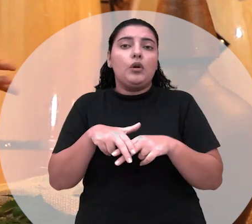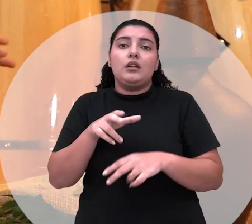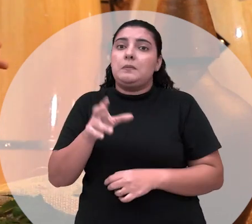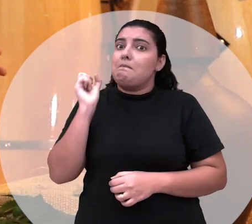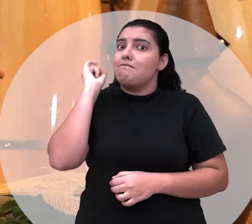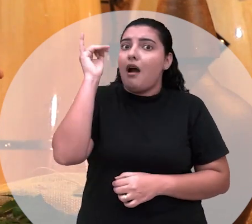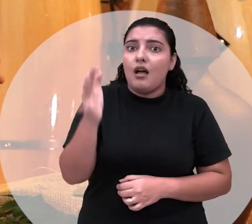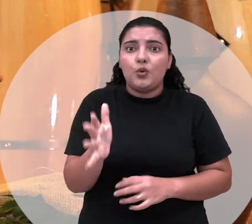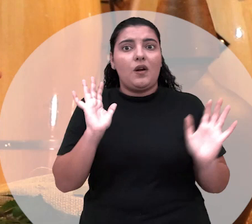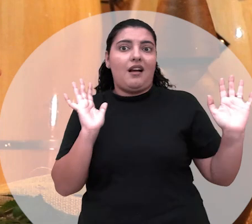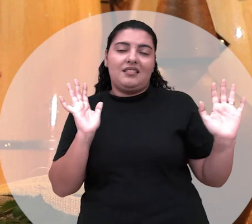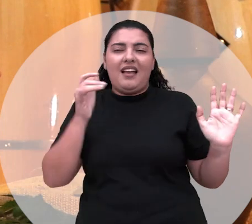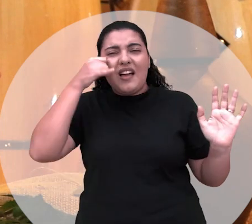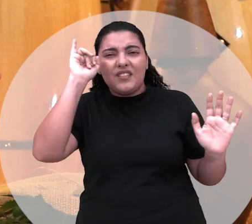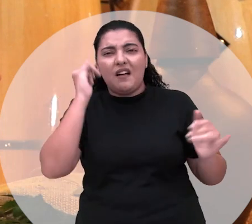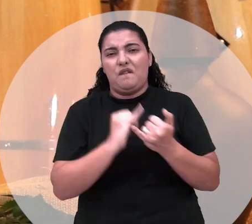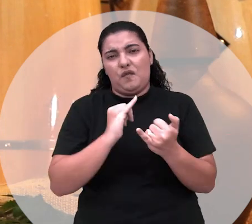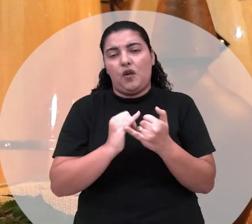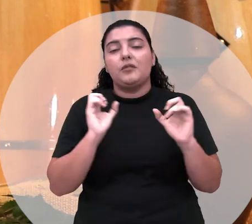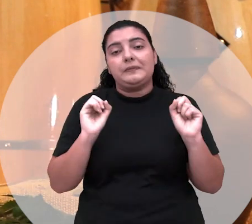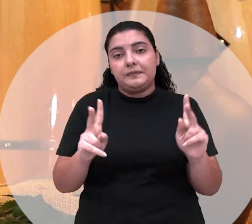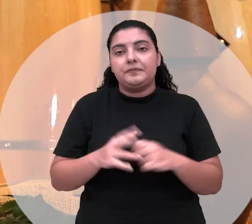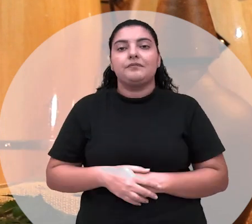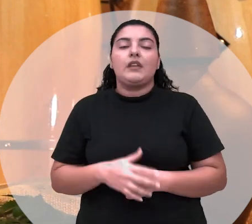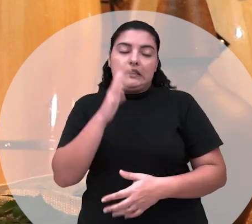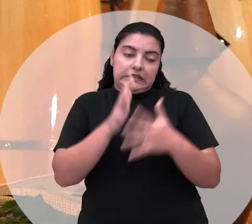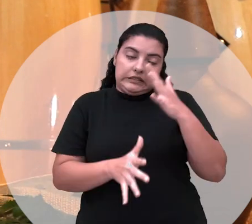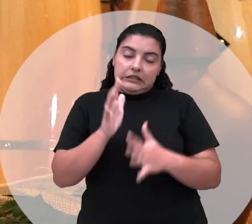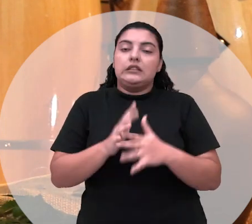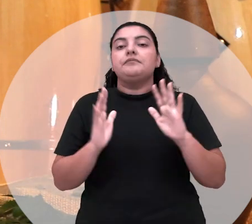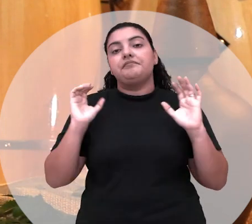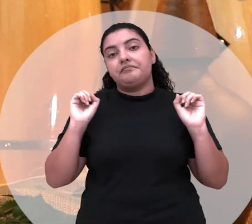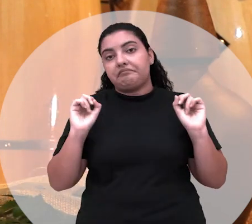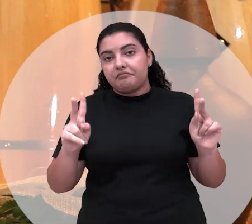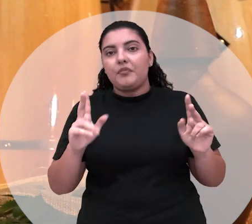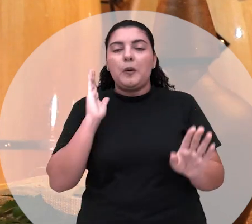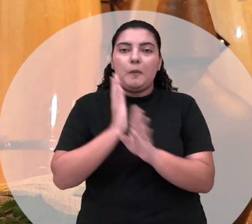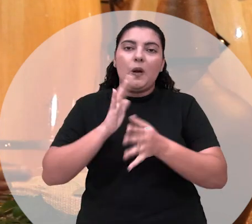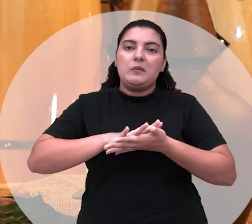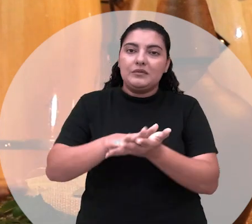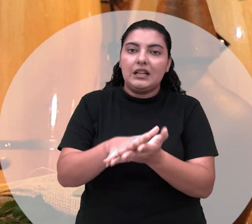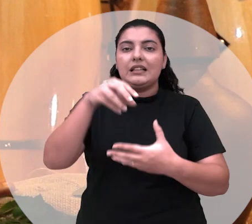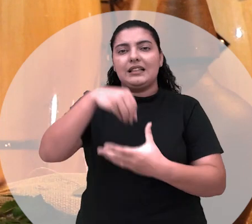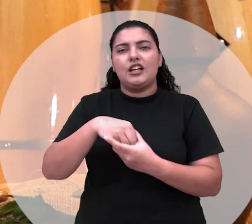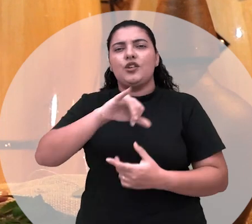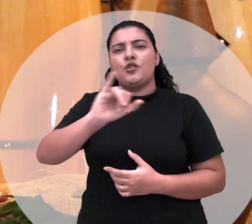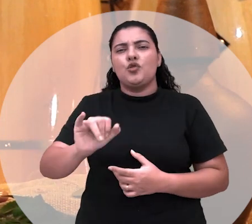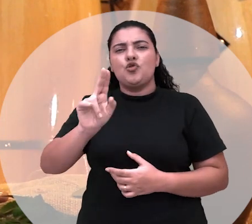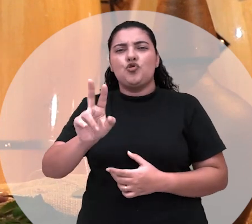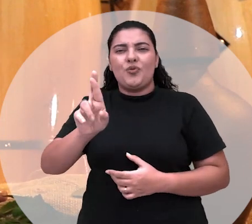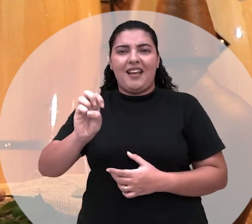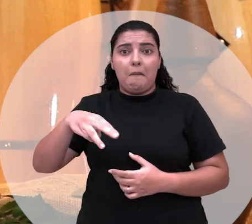madrugada, a mudança da madrugada. Então, é complicado. Então eu enfrentei esse preconceito dentro da Jurema um